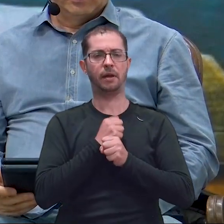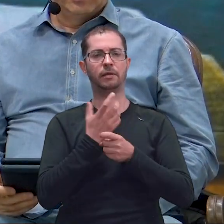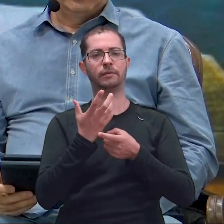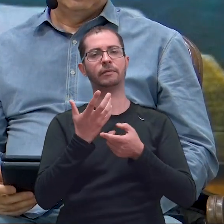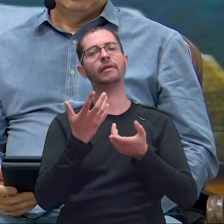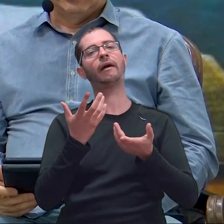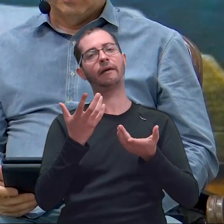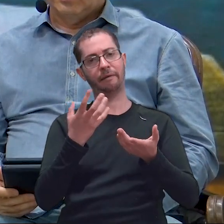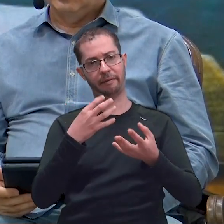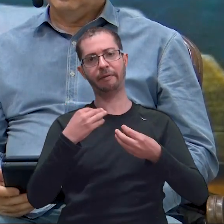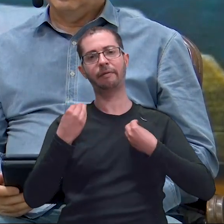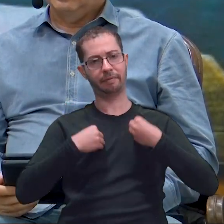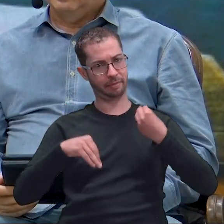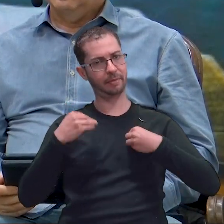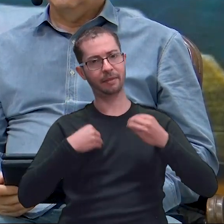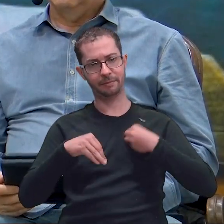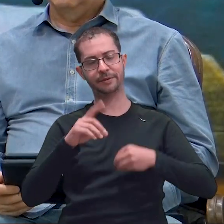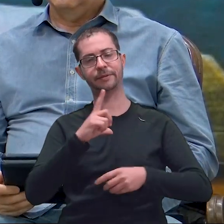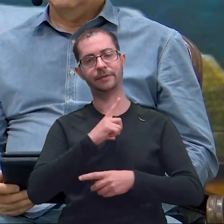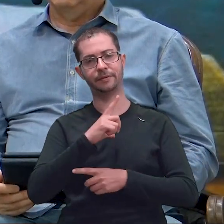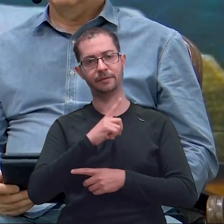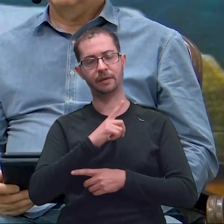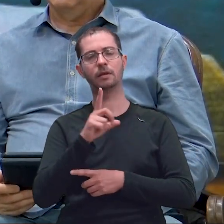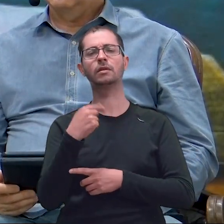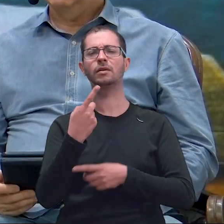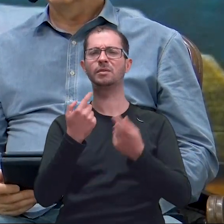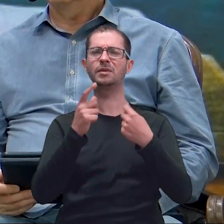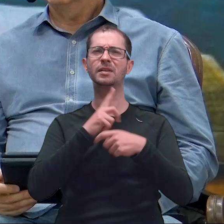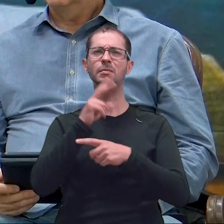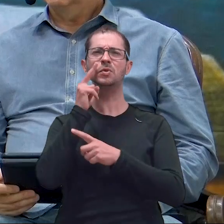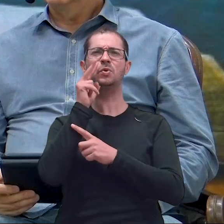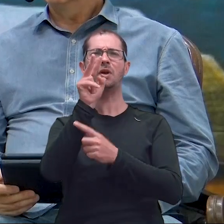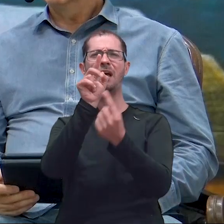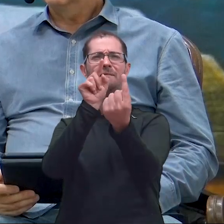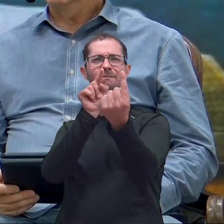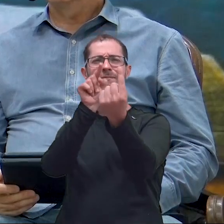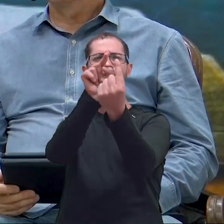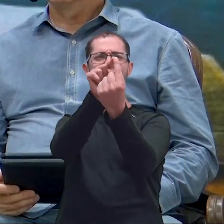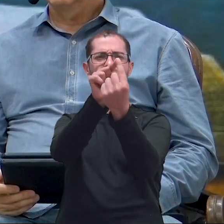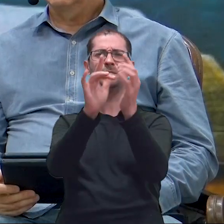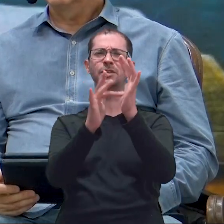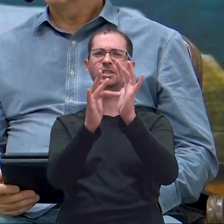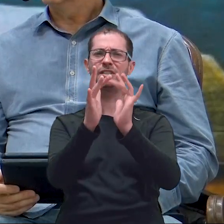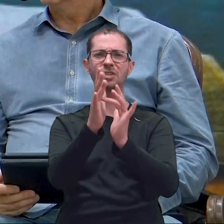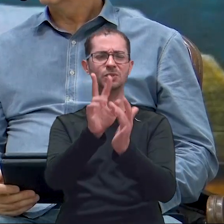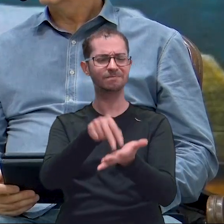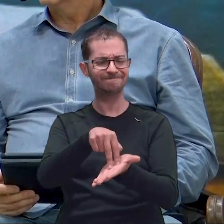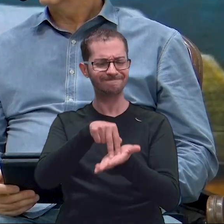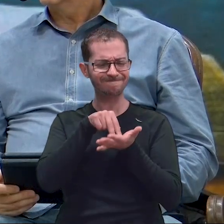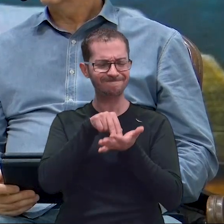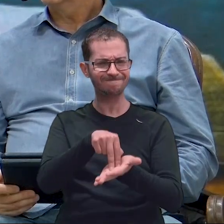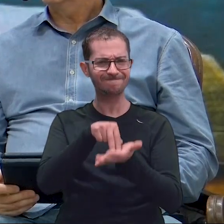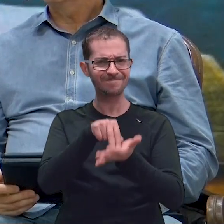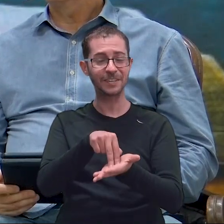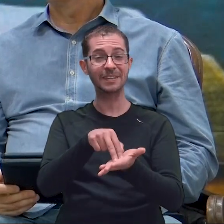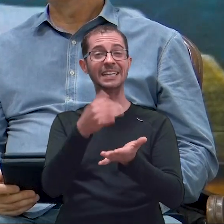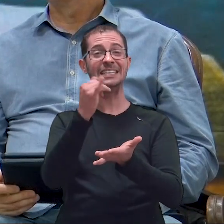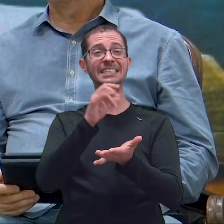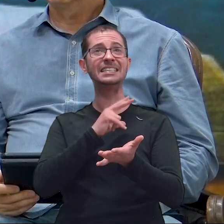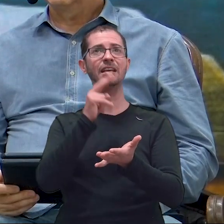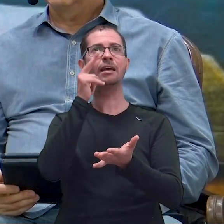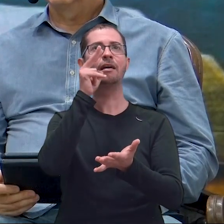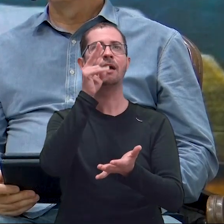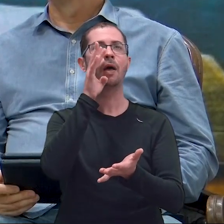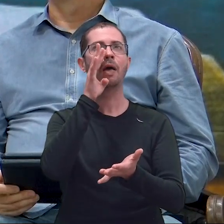Senhor. Então, é olhando firmemente para Jesus, o autor e consumador da fé. Quando nós tiramos os olhos de